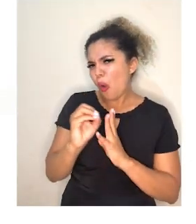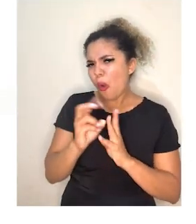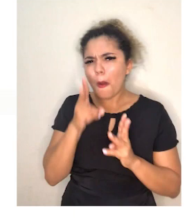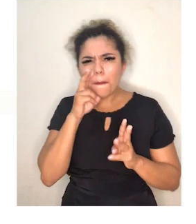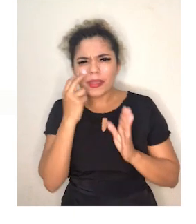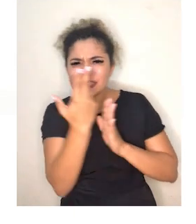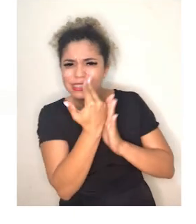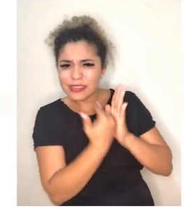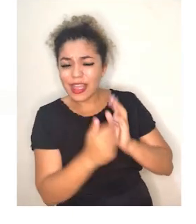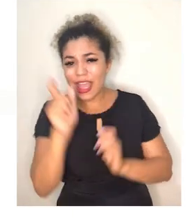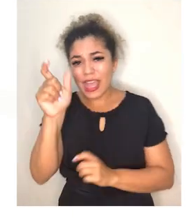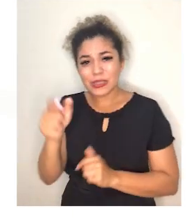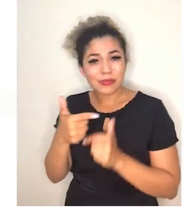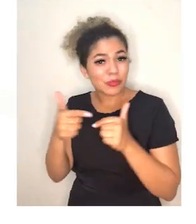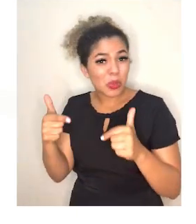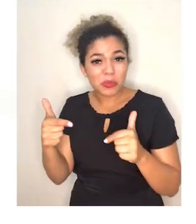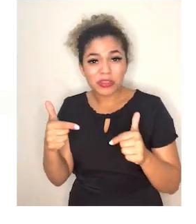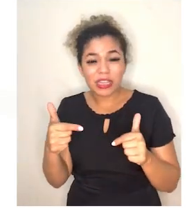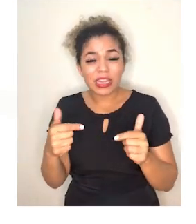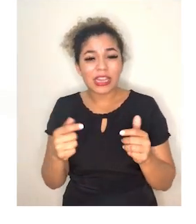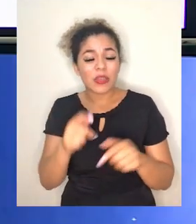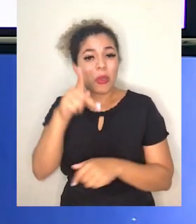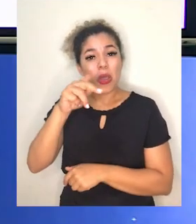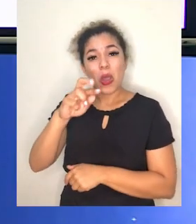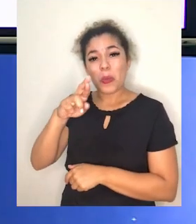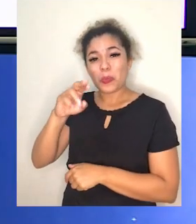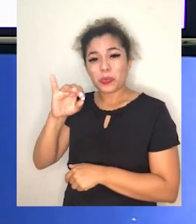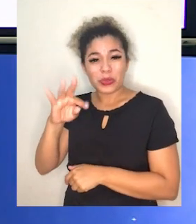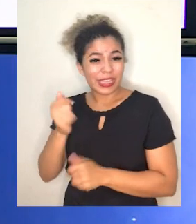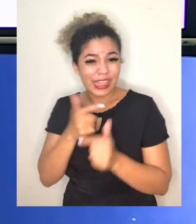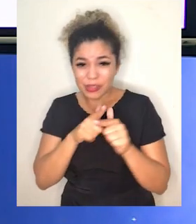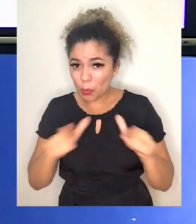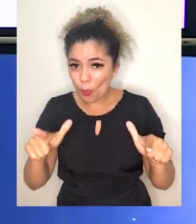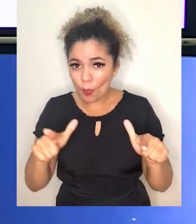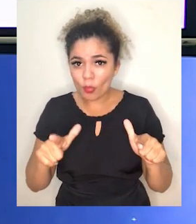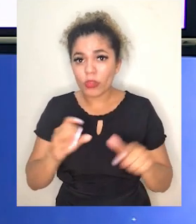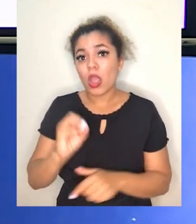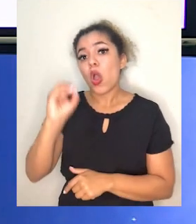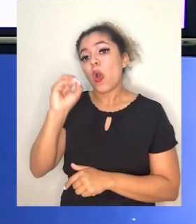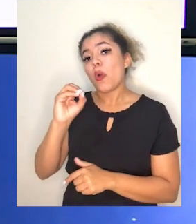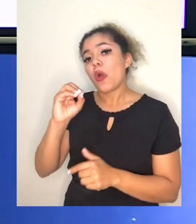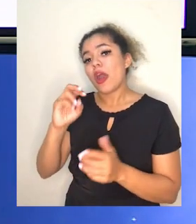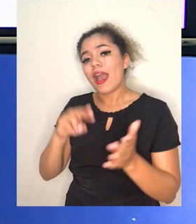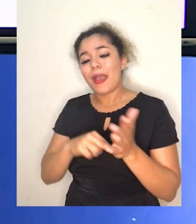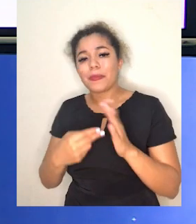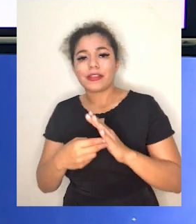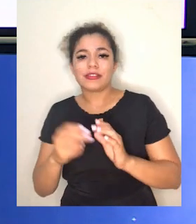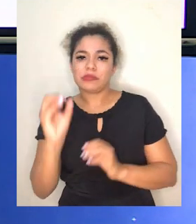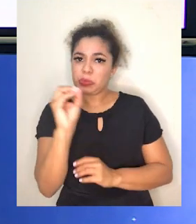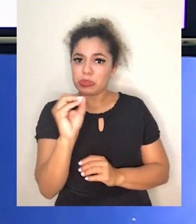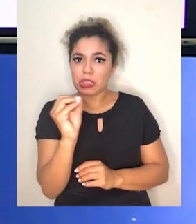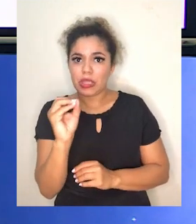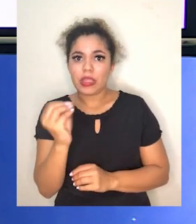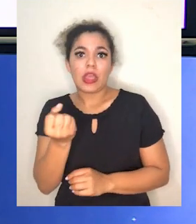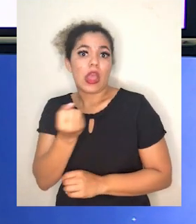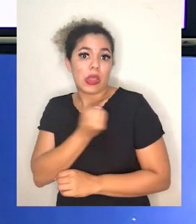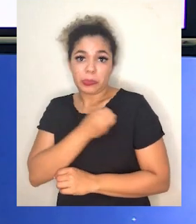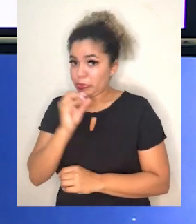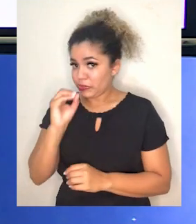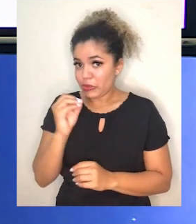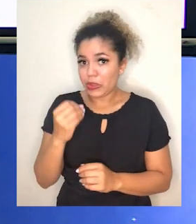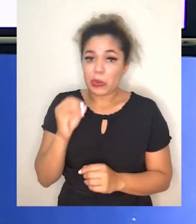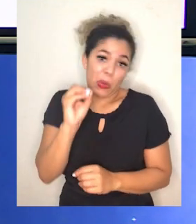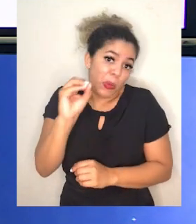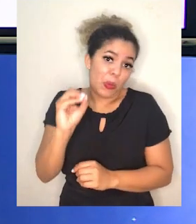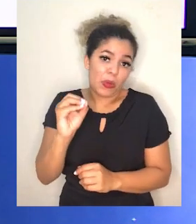imagem. Esses indivíduos não têm nenhuma proteína, não têm nenhuma aglutinogênia. Esse O também é representado como zero, né? Mas é o tipo O sanguíneo. É